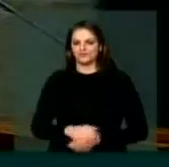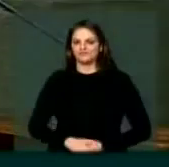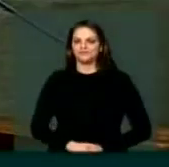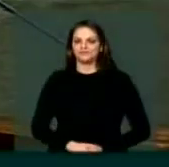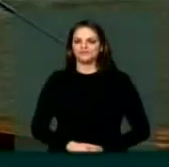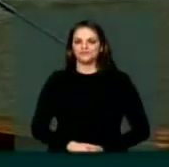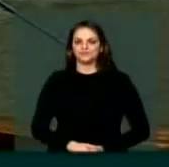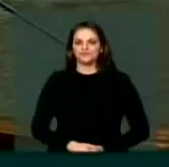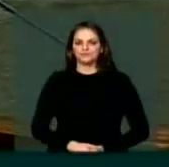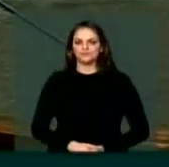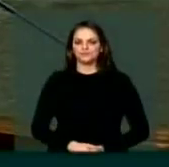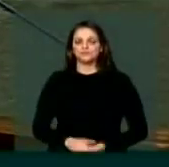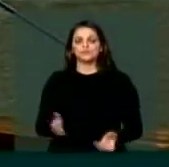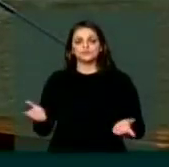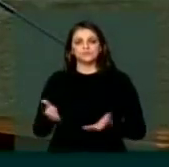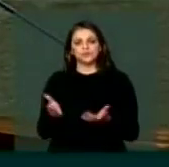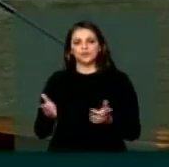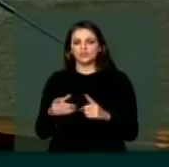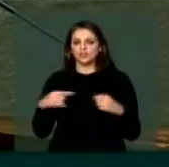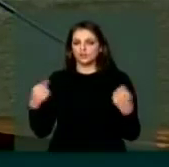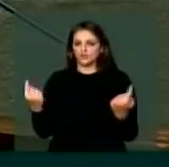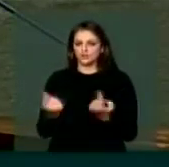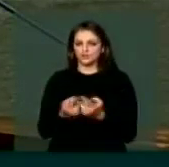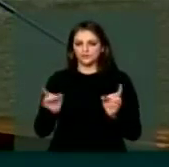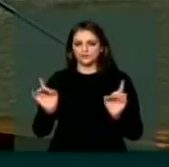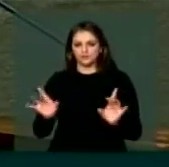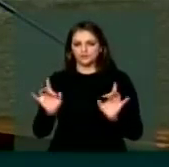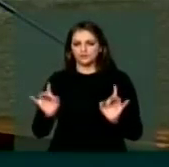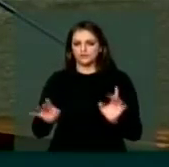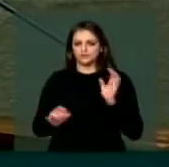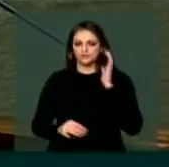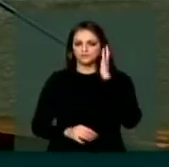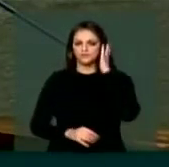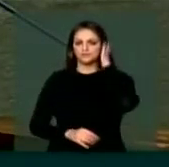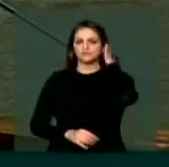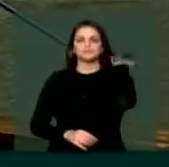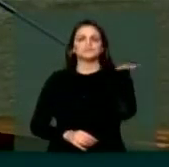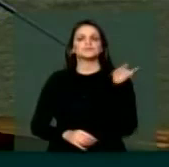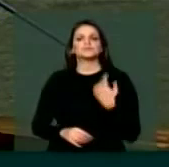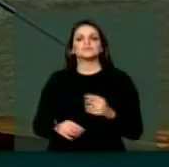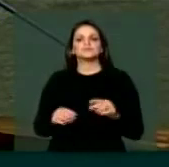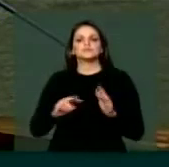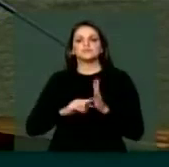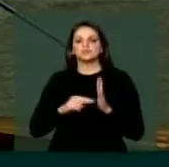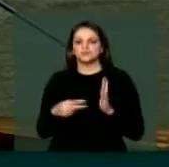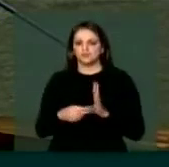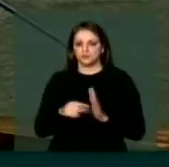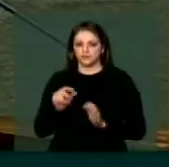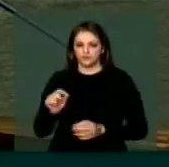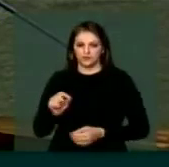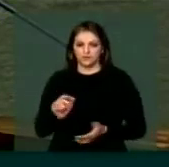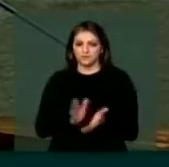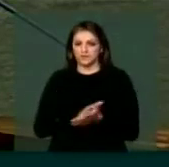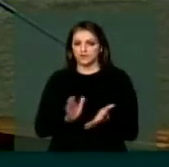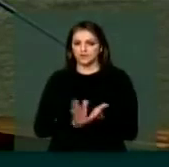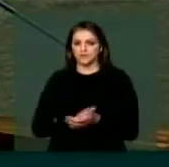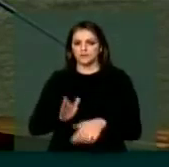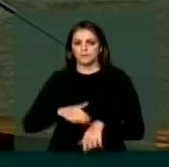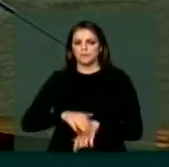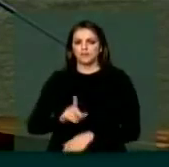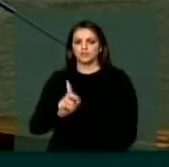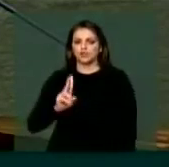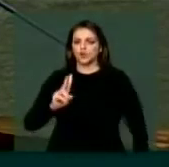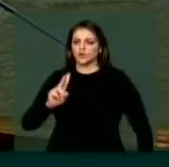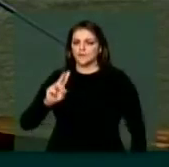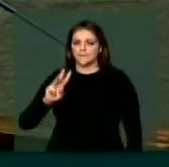Essa sessão solene se refere a mais de 2 milhões e